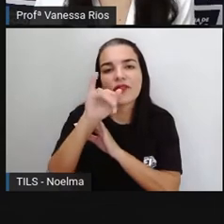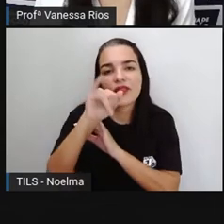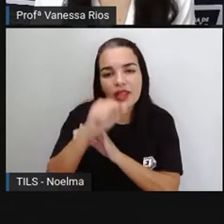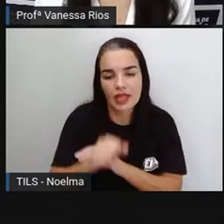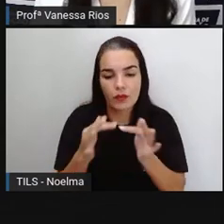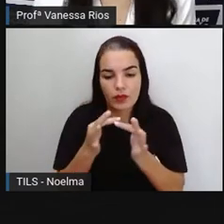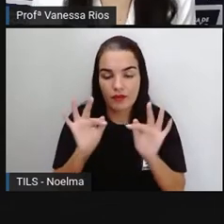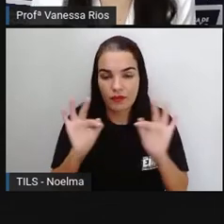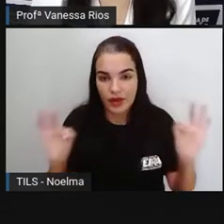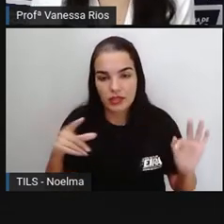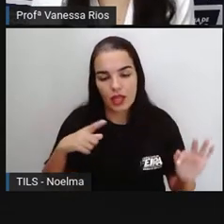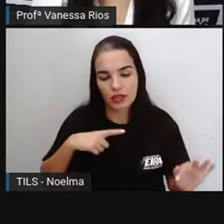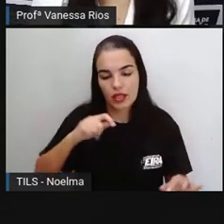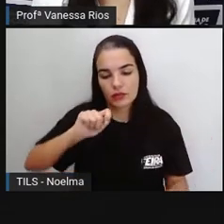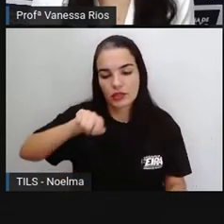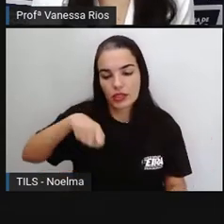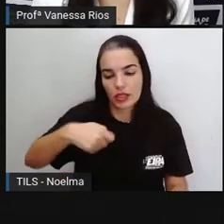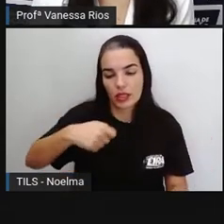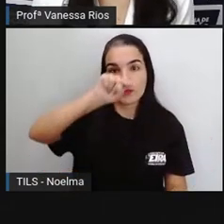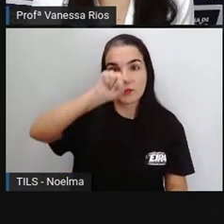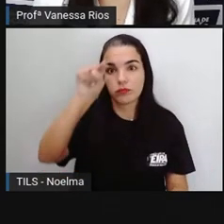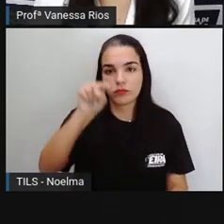ponto de interrogação.